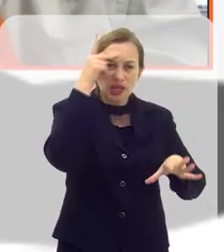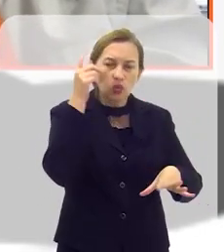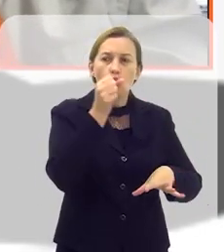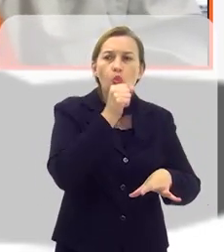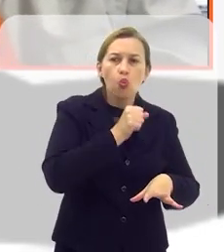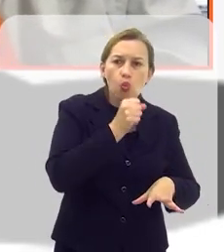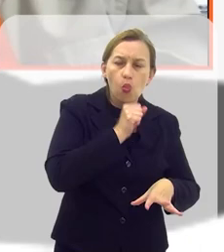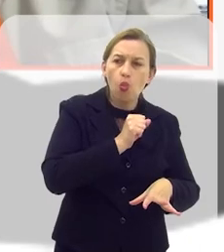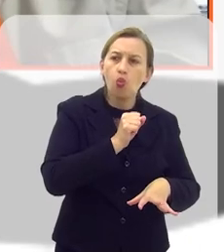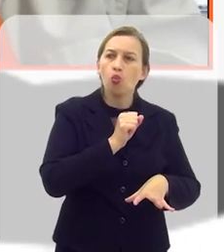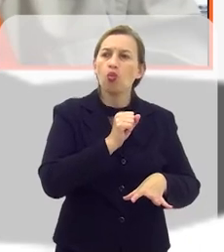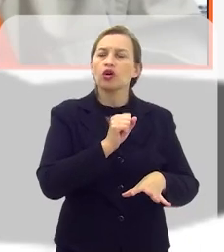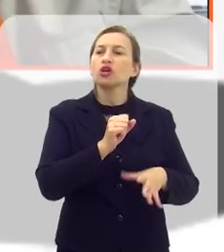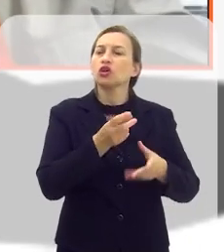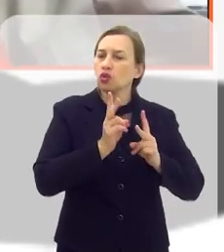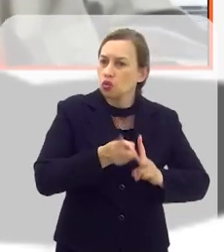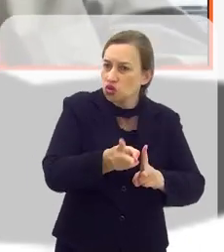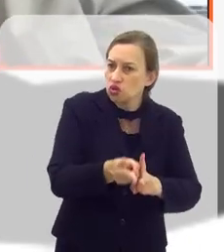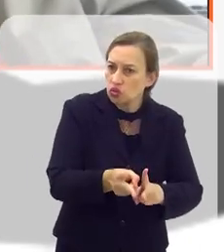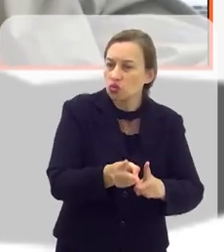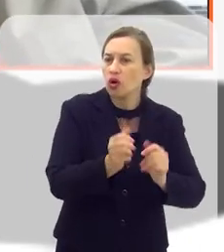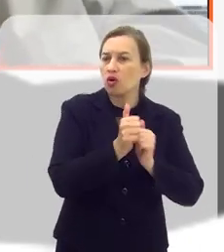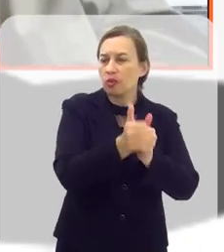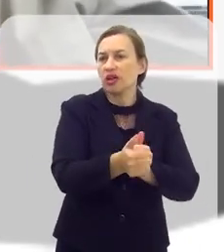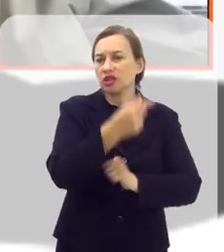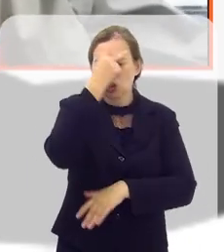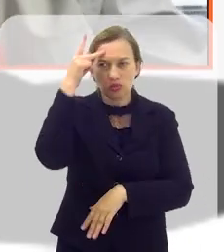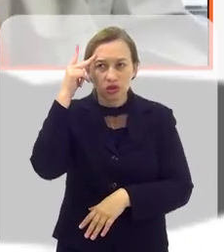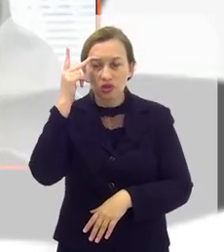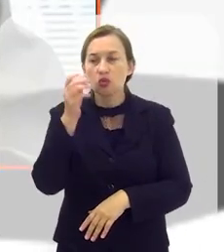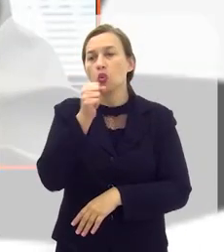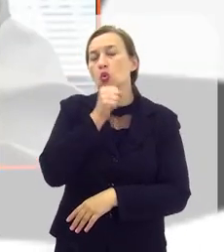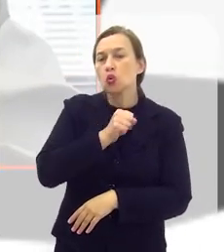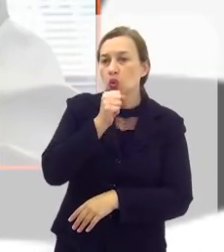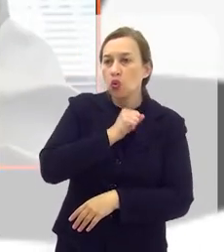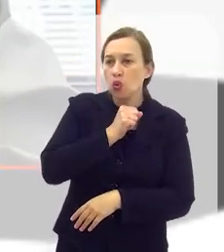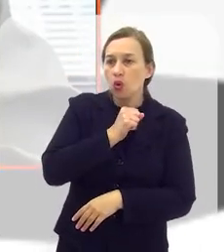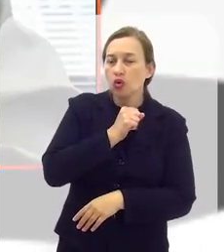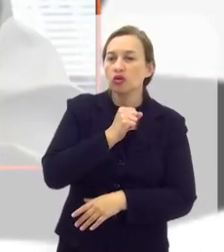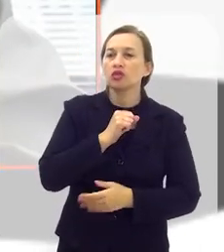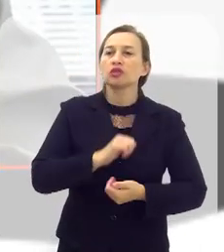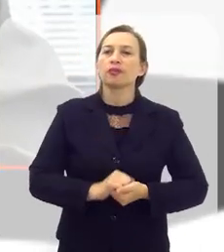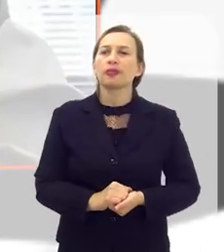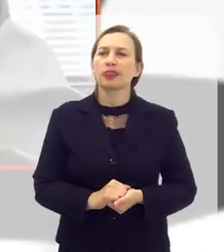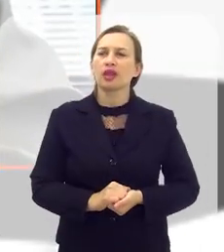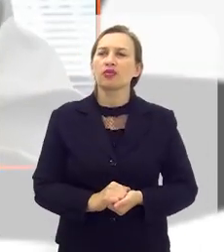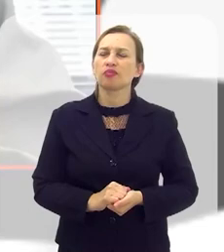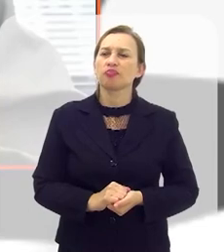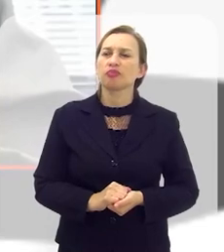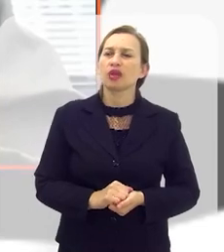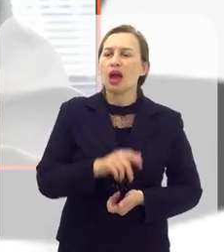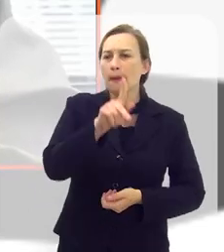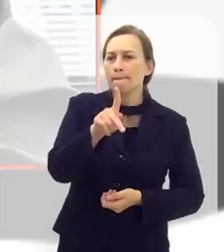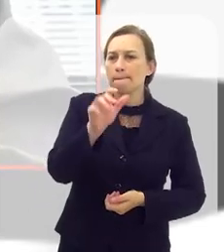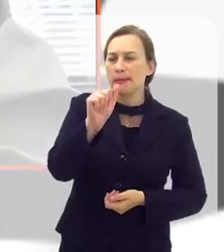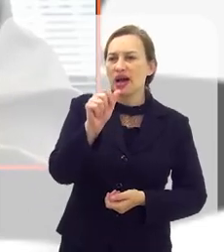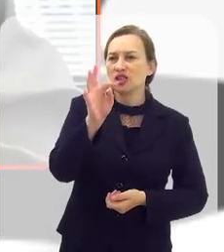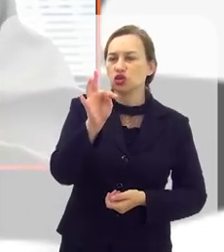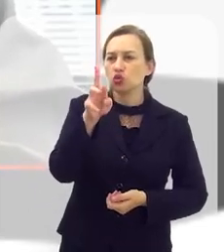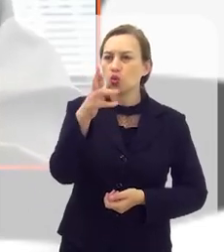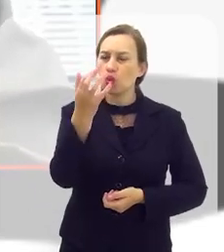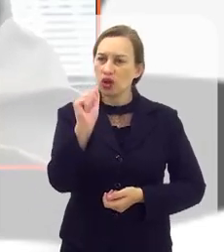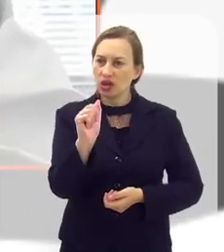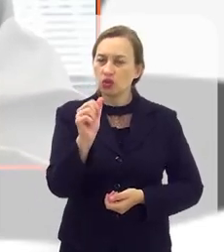e a gente continua o acompanhamento dessa pessoa idosa com a patrulha